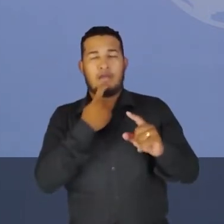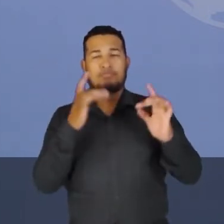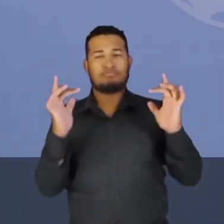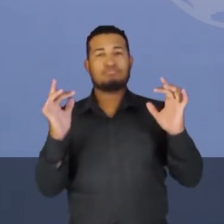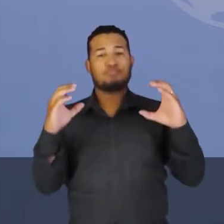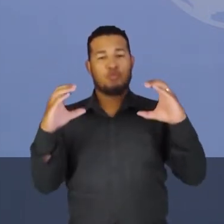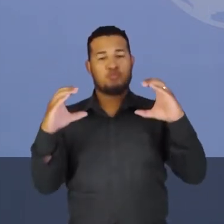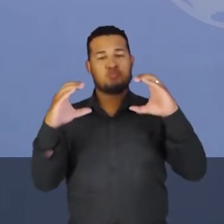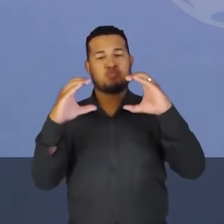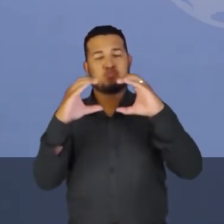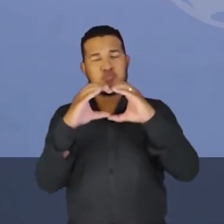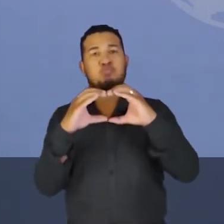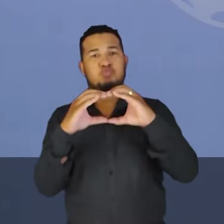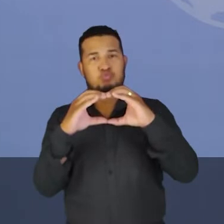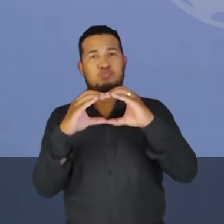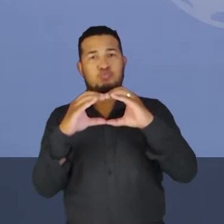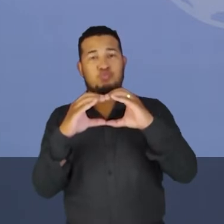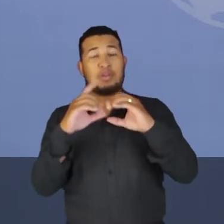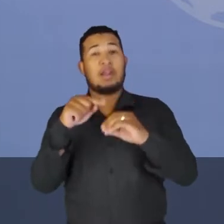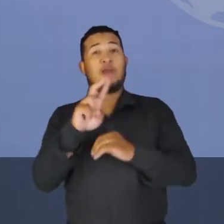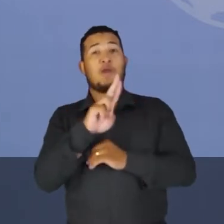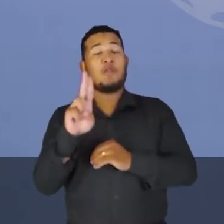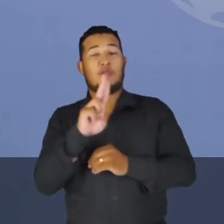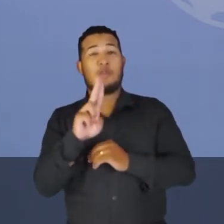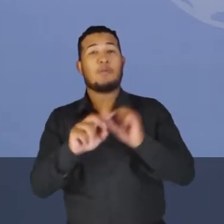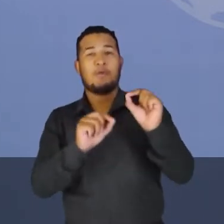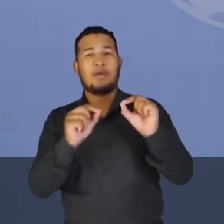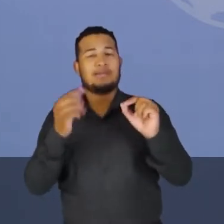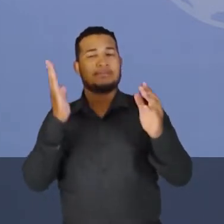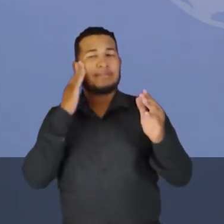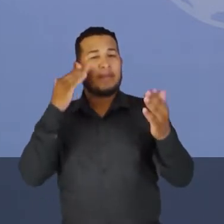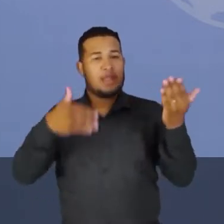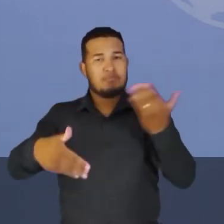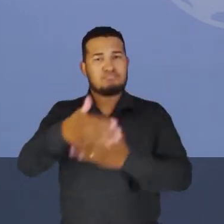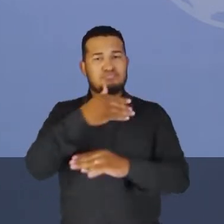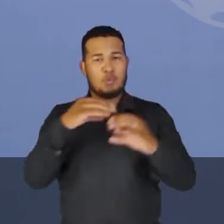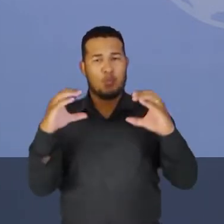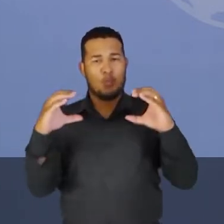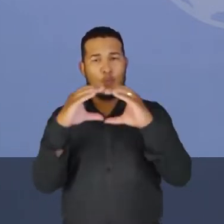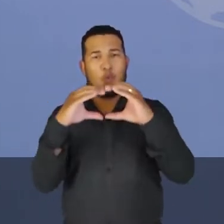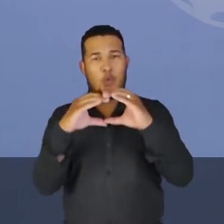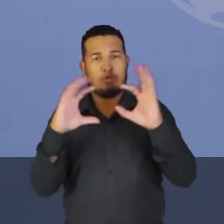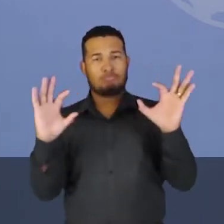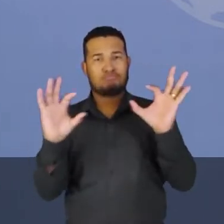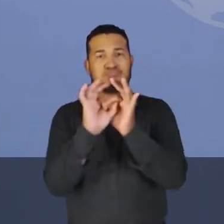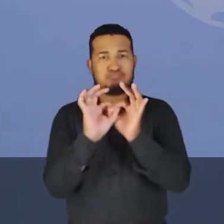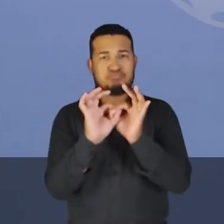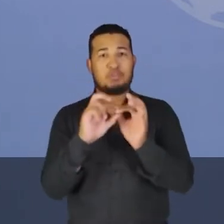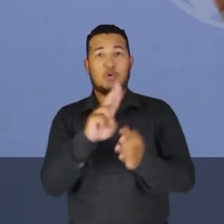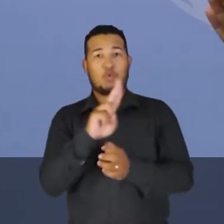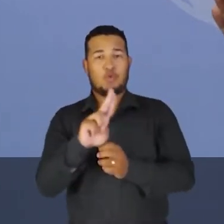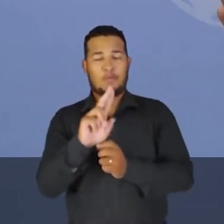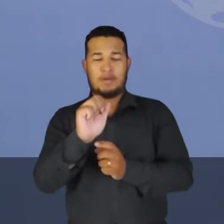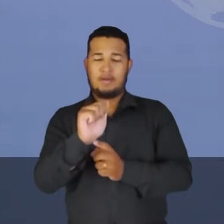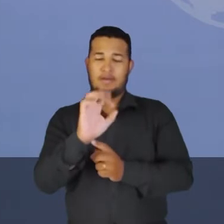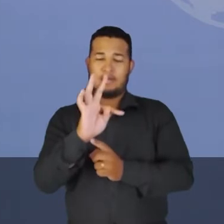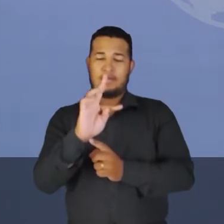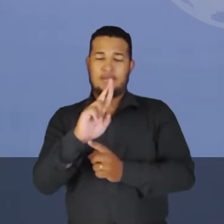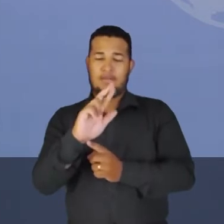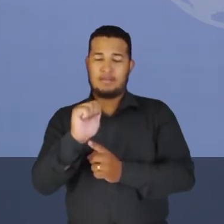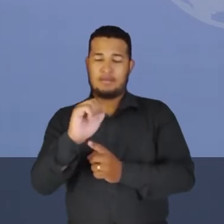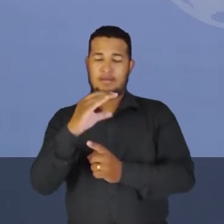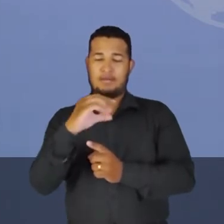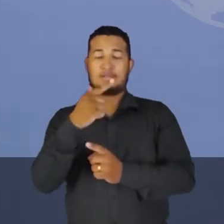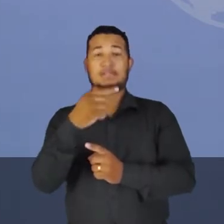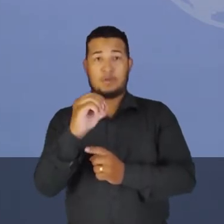outros, nós chamamos isso que essa interação que vai ser criada vai ser de atração. Então,